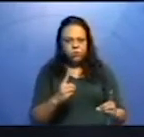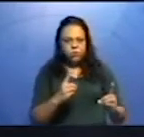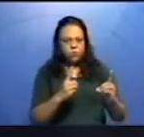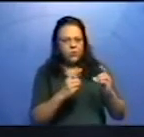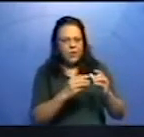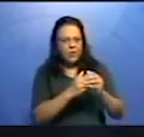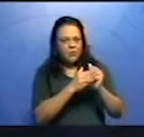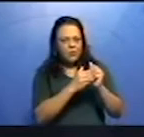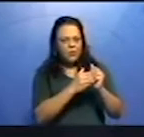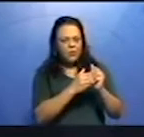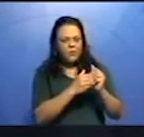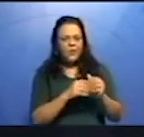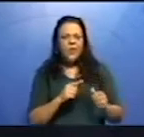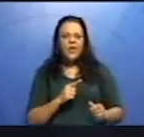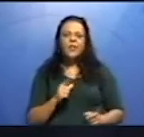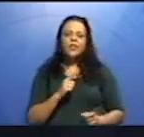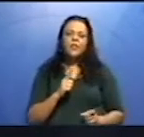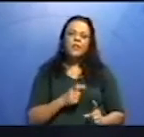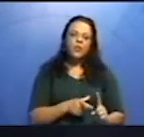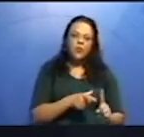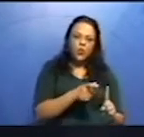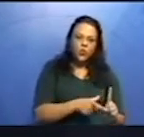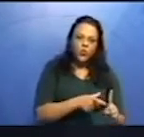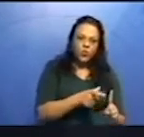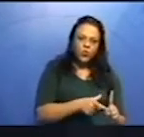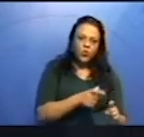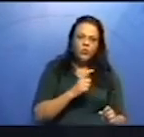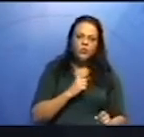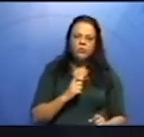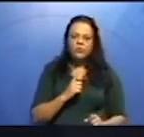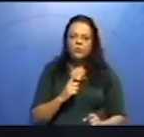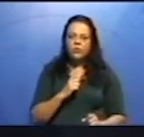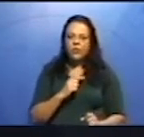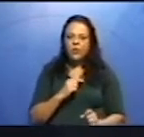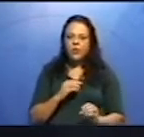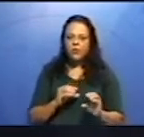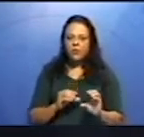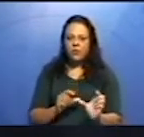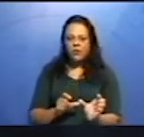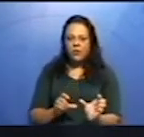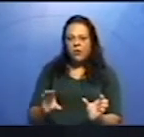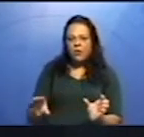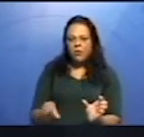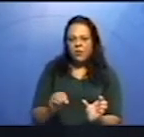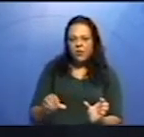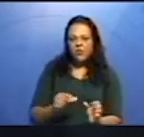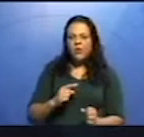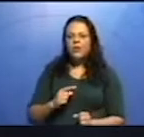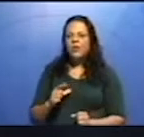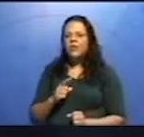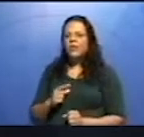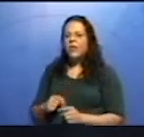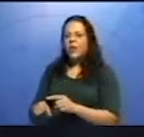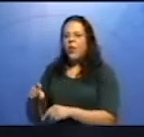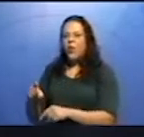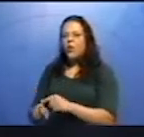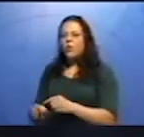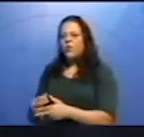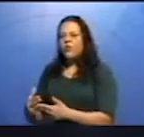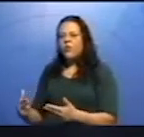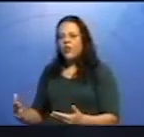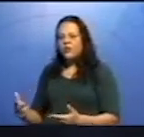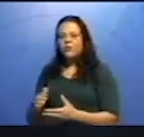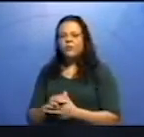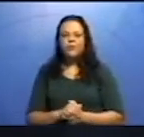todo um predicado, eu tenho um objeto direto. Minha primeira oração, eu tenho um verbo.